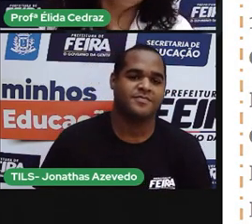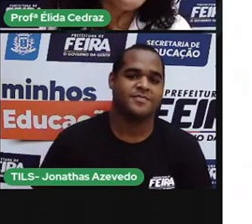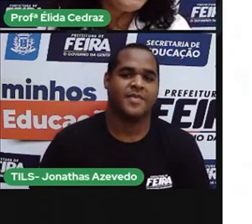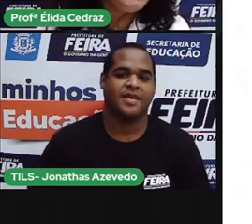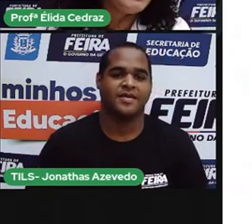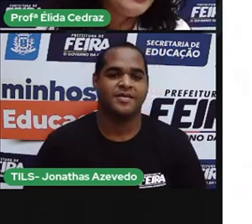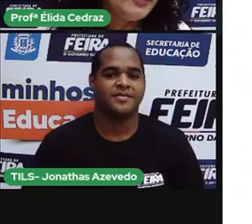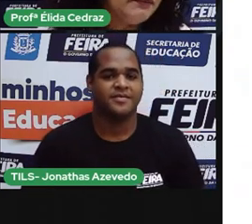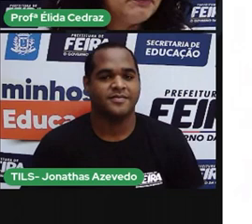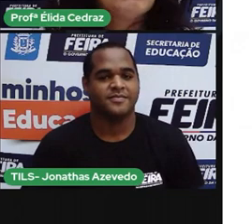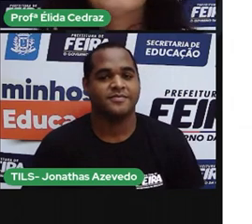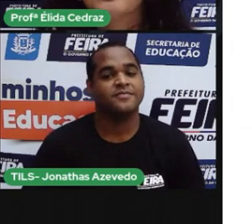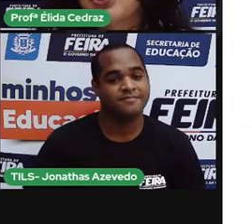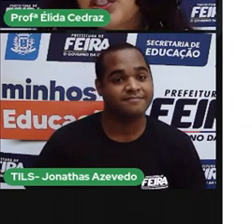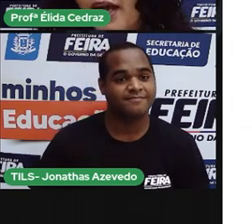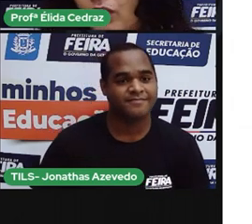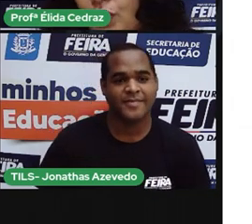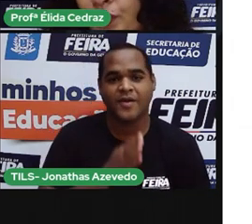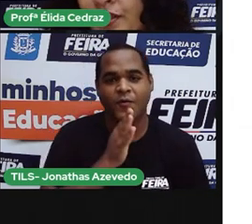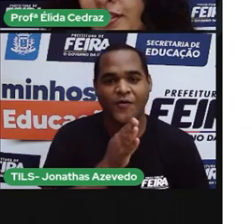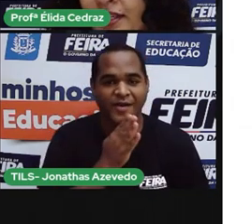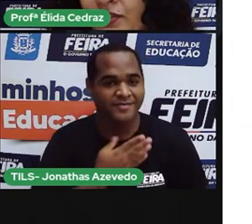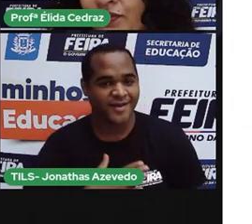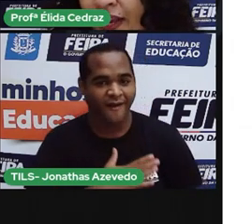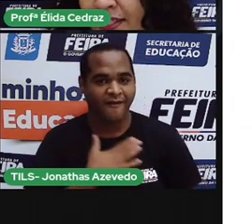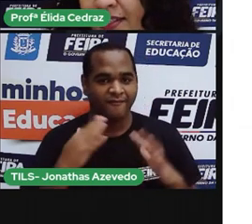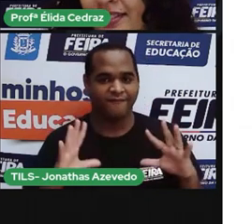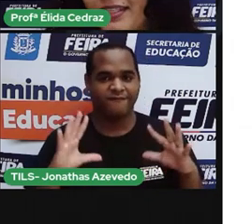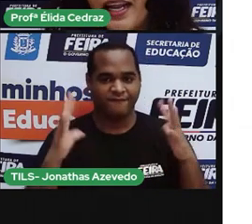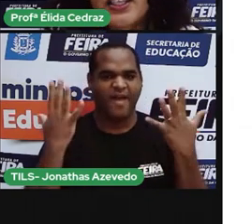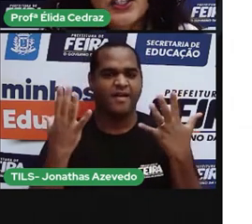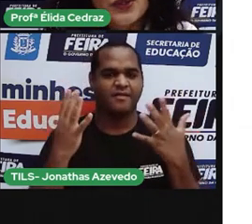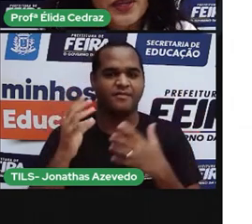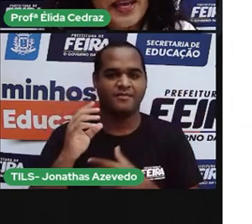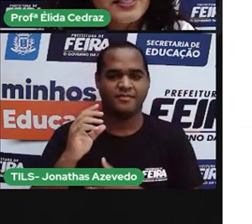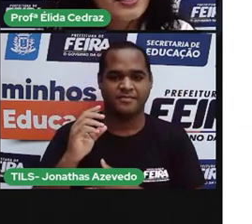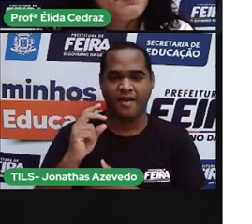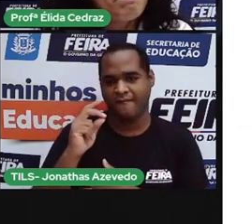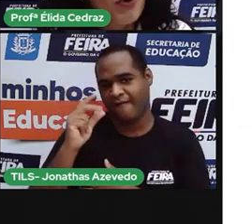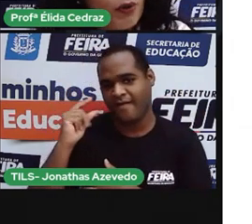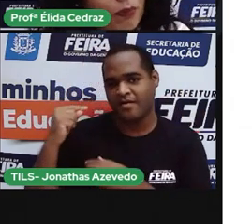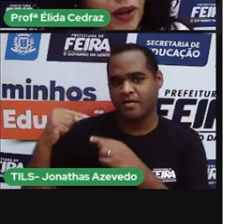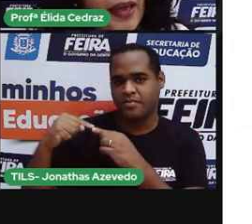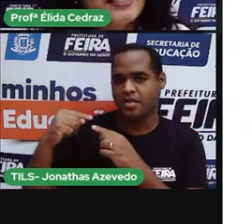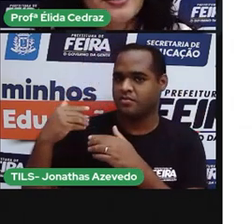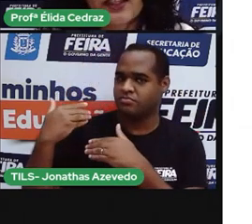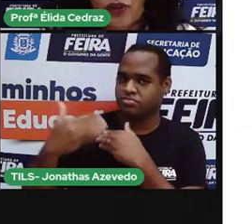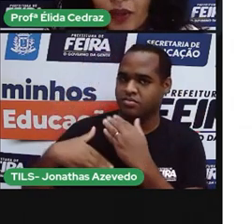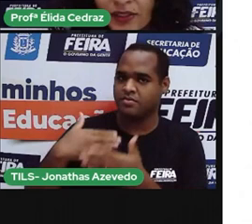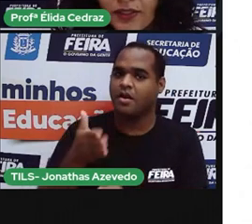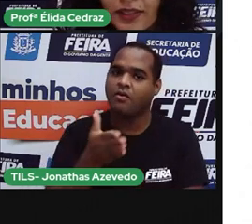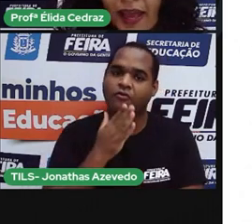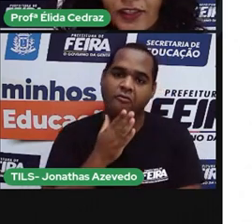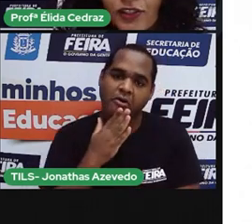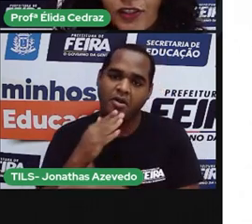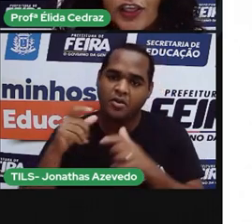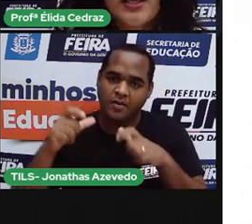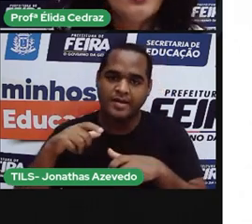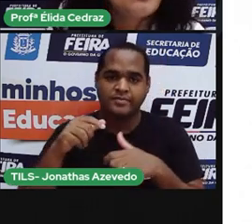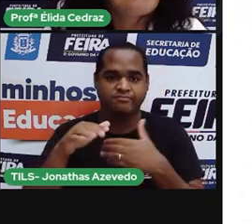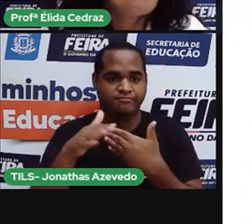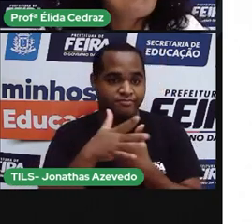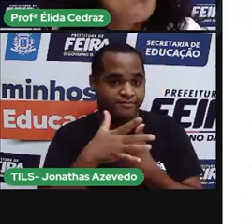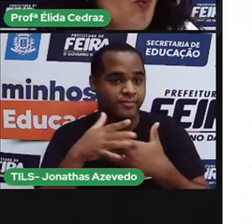E aí, galerinha? Gostaram de conhecer as festas tradicionais e populares da nossa cidade?